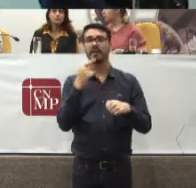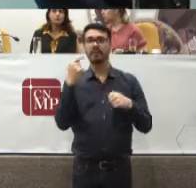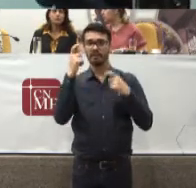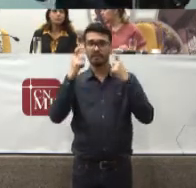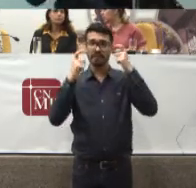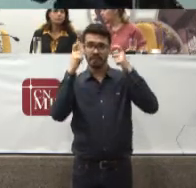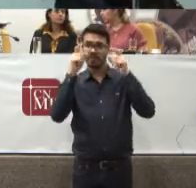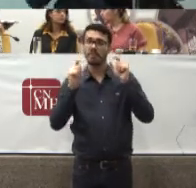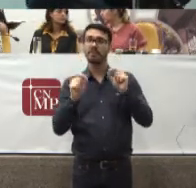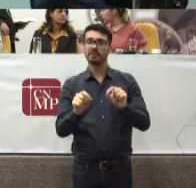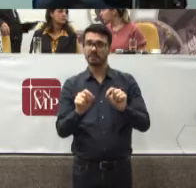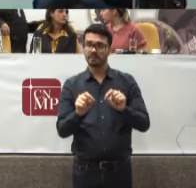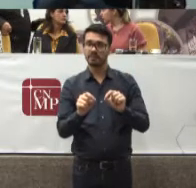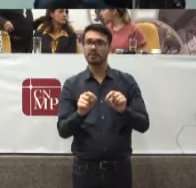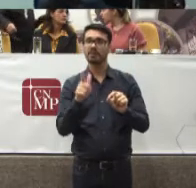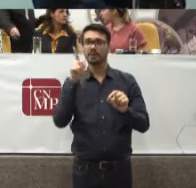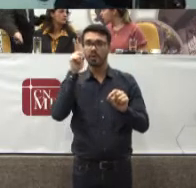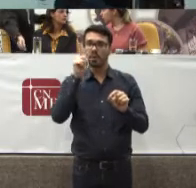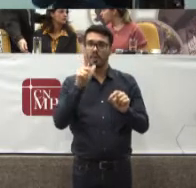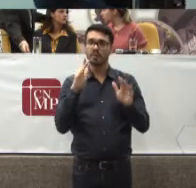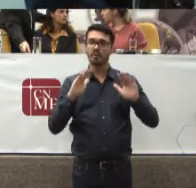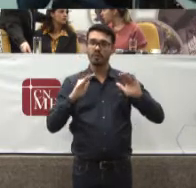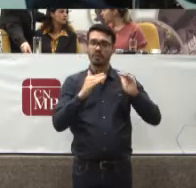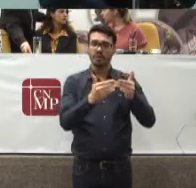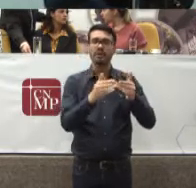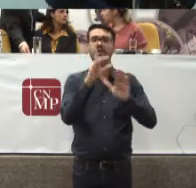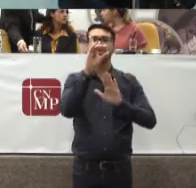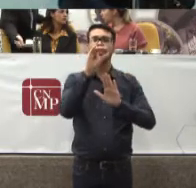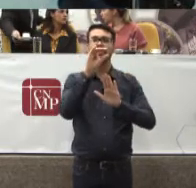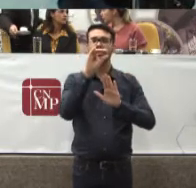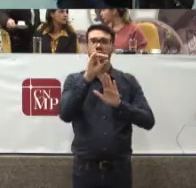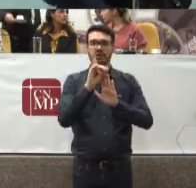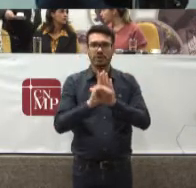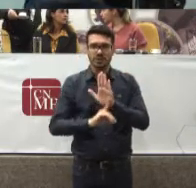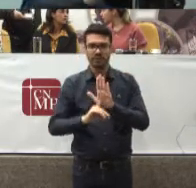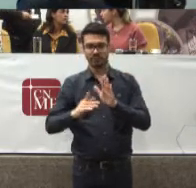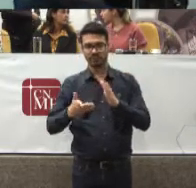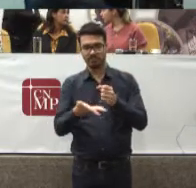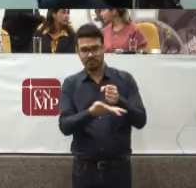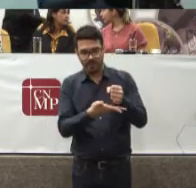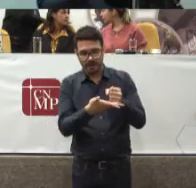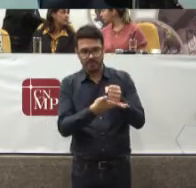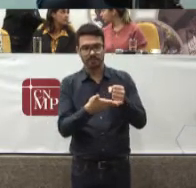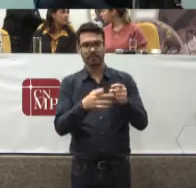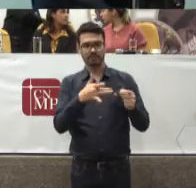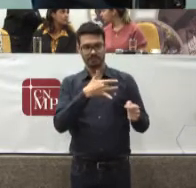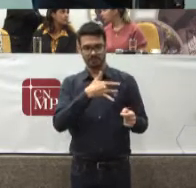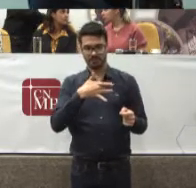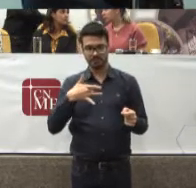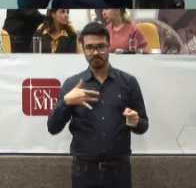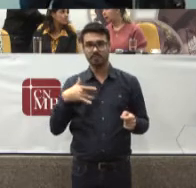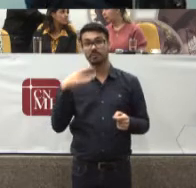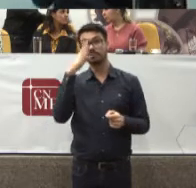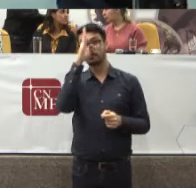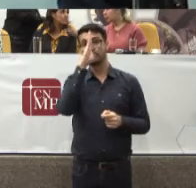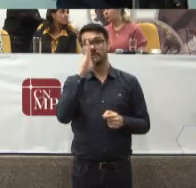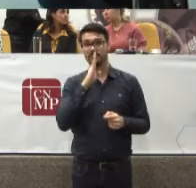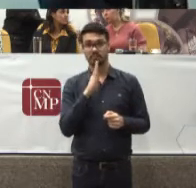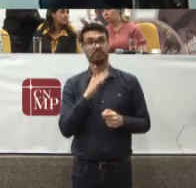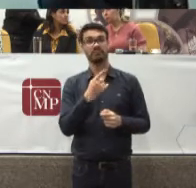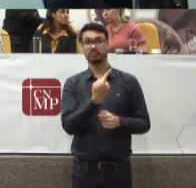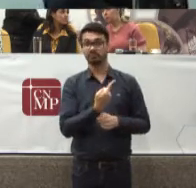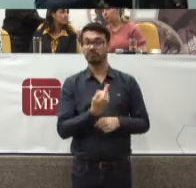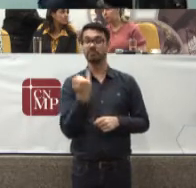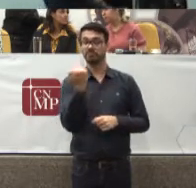Com esse enquadramento Da matéria Como direito fundamental Enfim Saúde No Brasil Recebe um tratamento